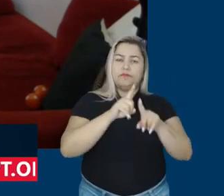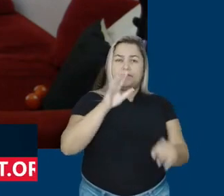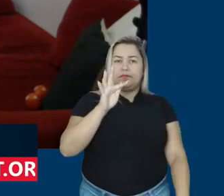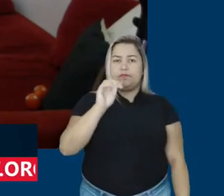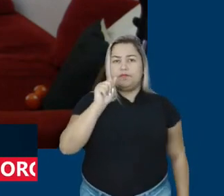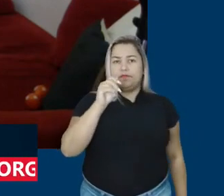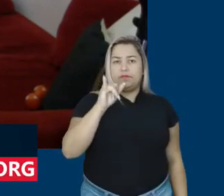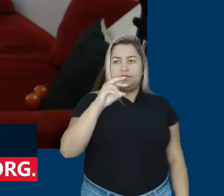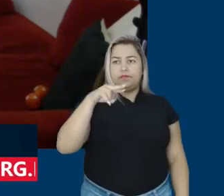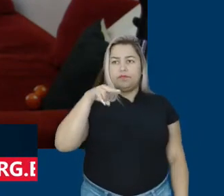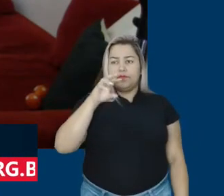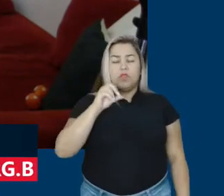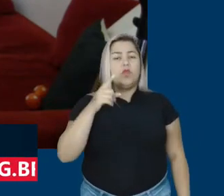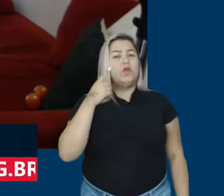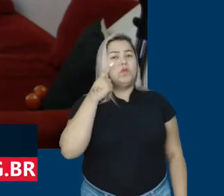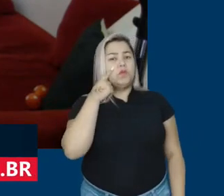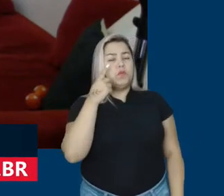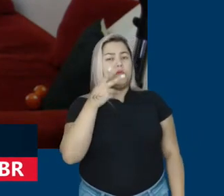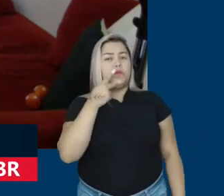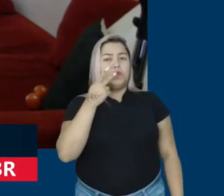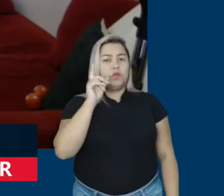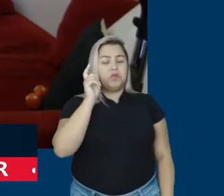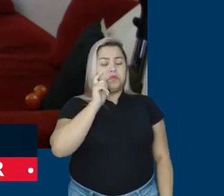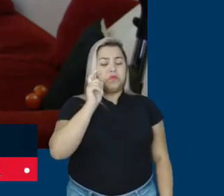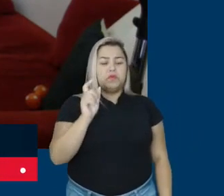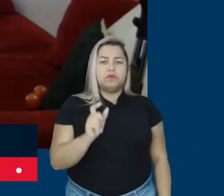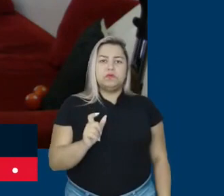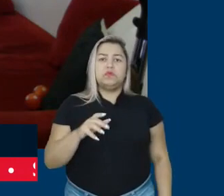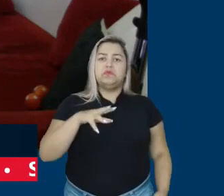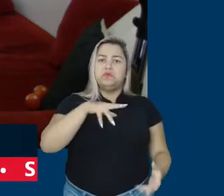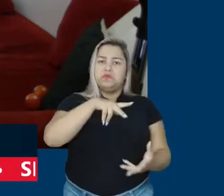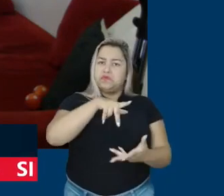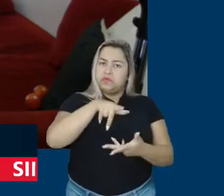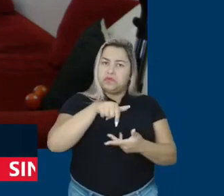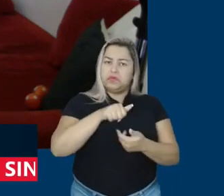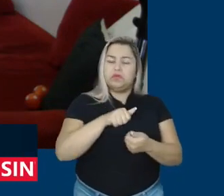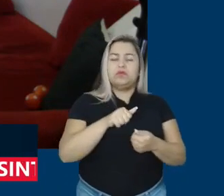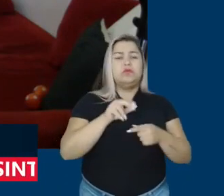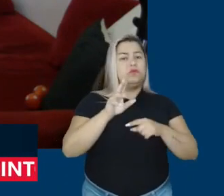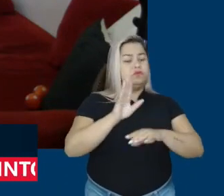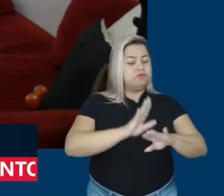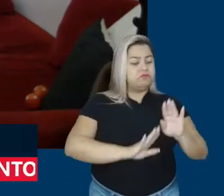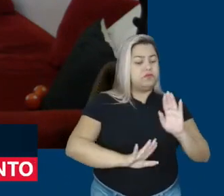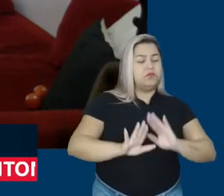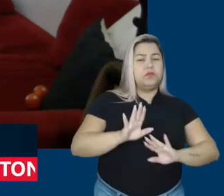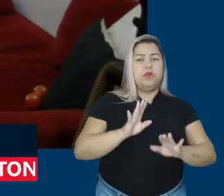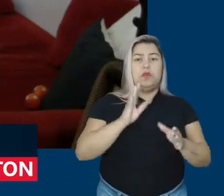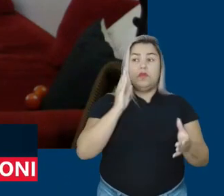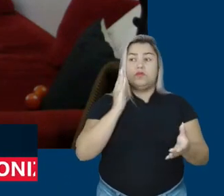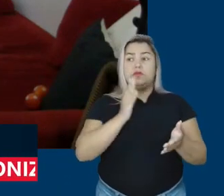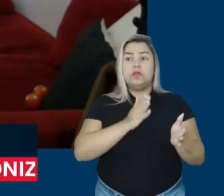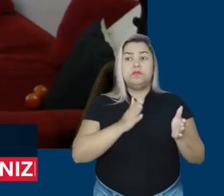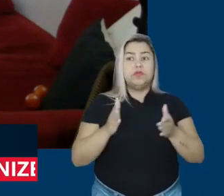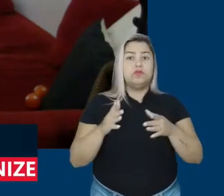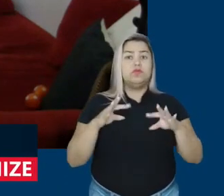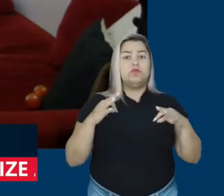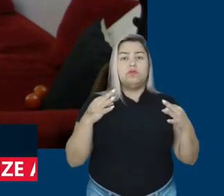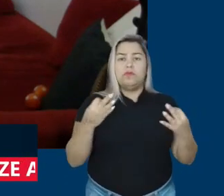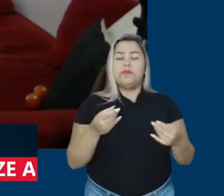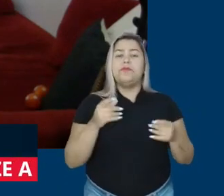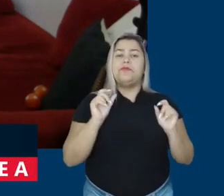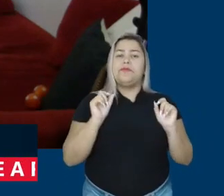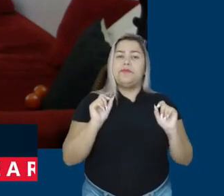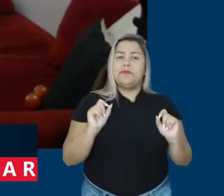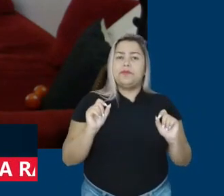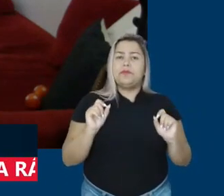Contarato chamando a atenção do que, inclusive, o mundo todo cuida desse processo, ou enquanto o mundo todo está cuidando desse processo